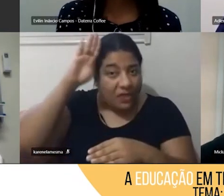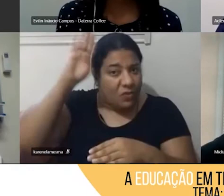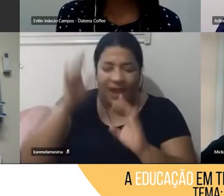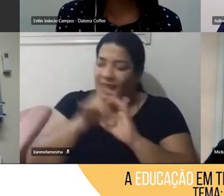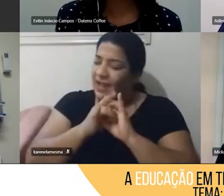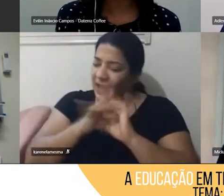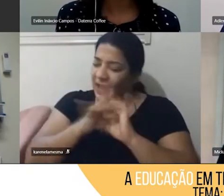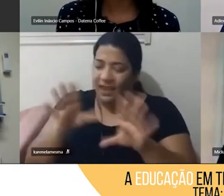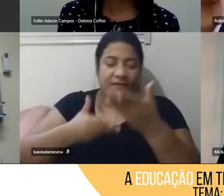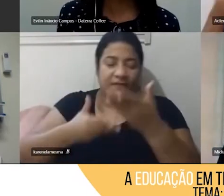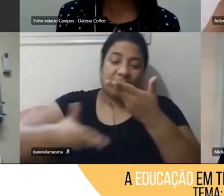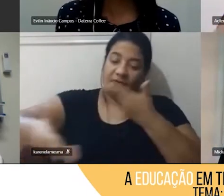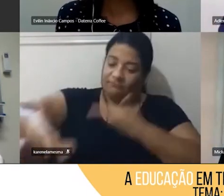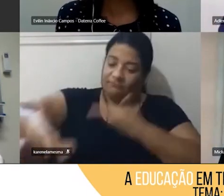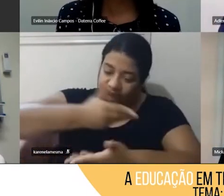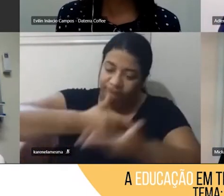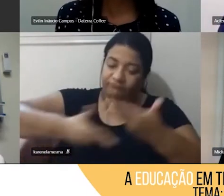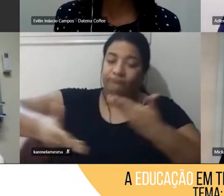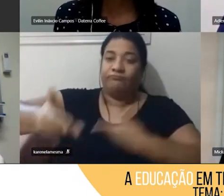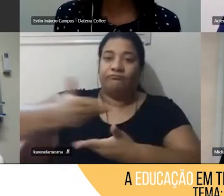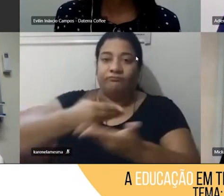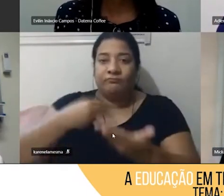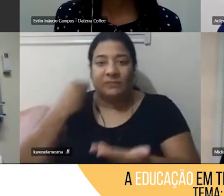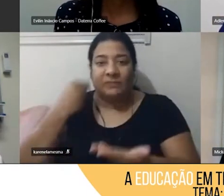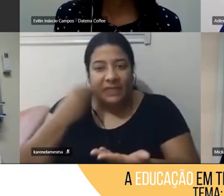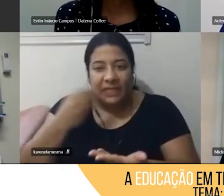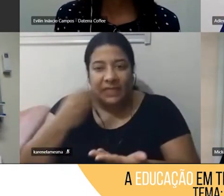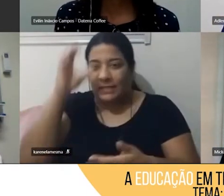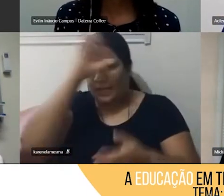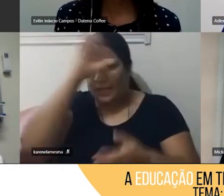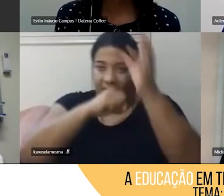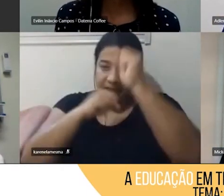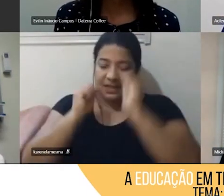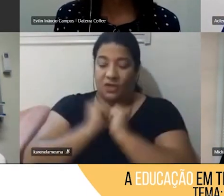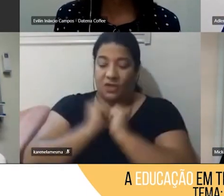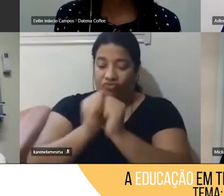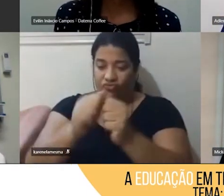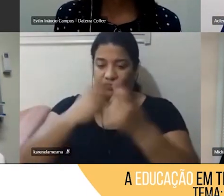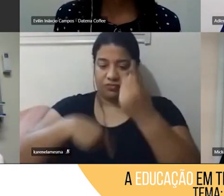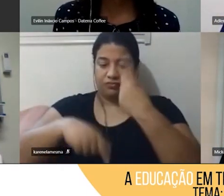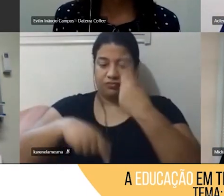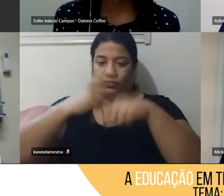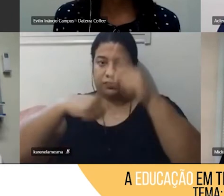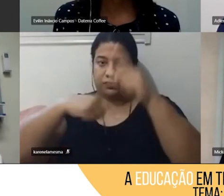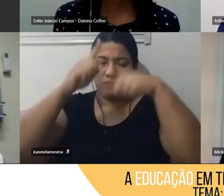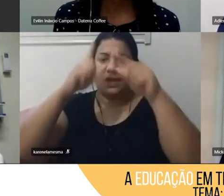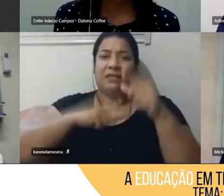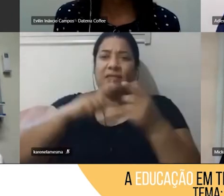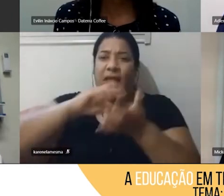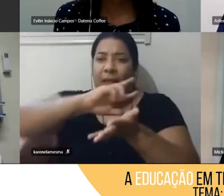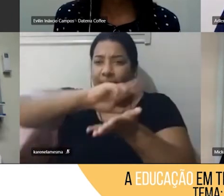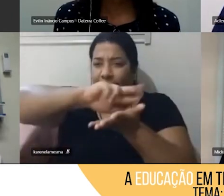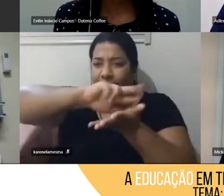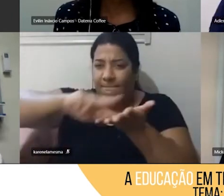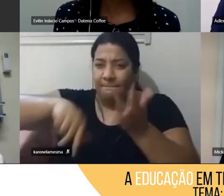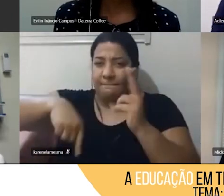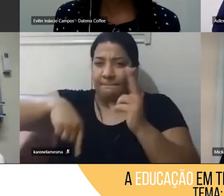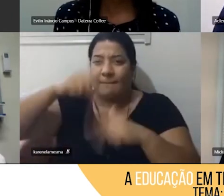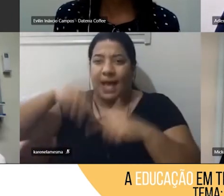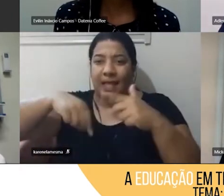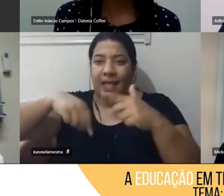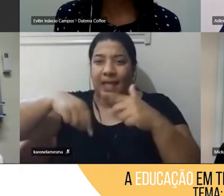experiências, para a gente aprender, crescer juntos, nós temos todos os materiais da academia, materiais